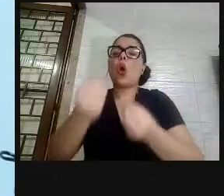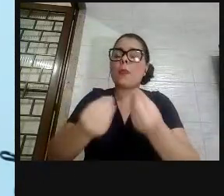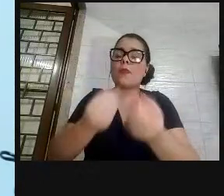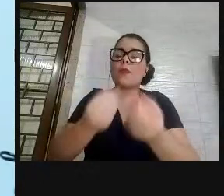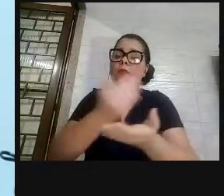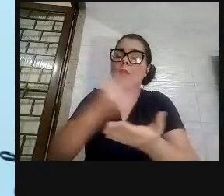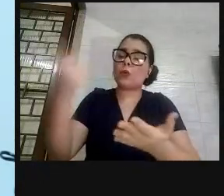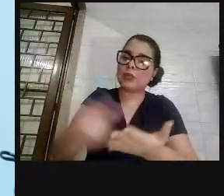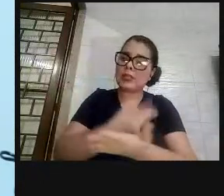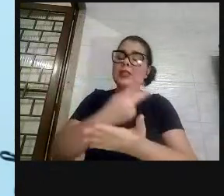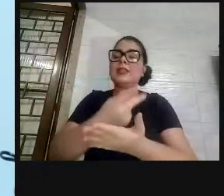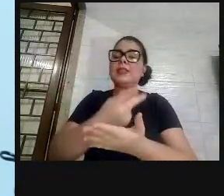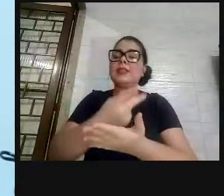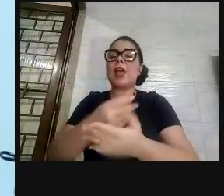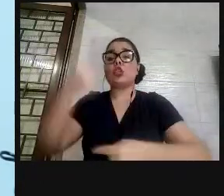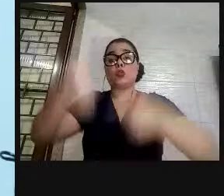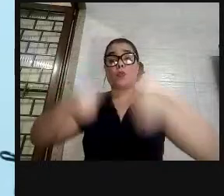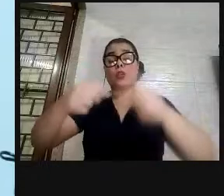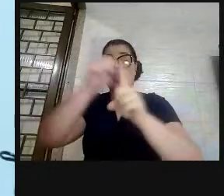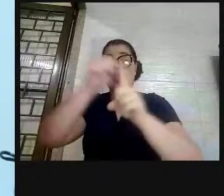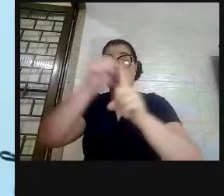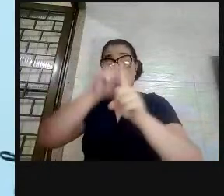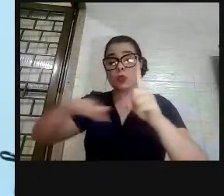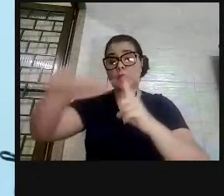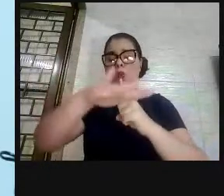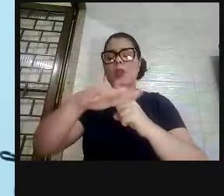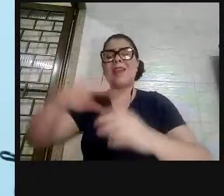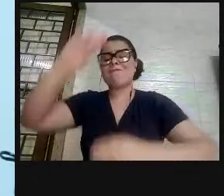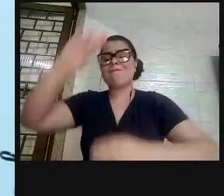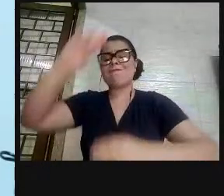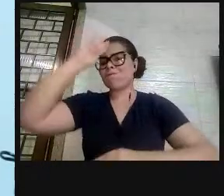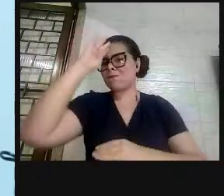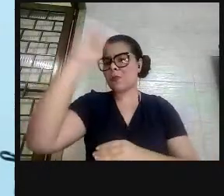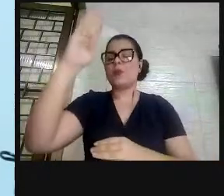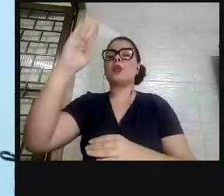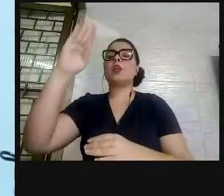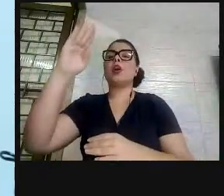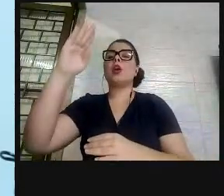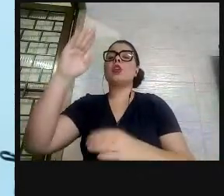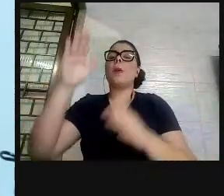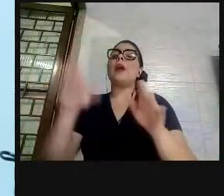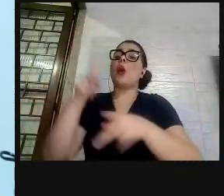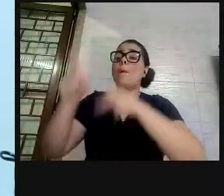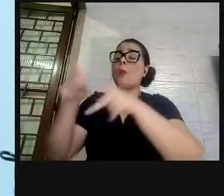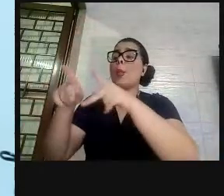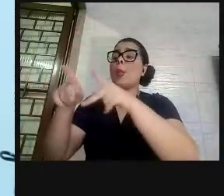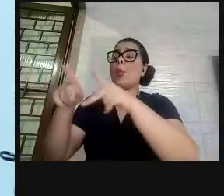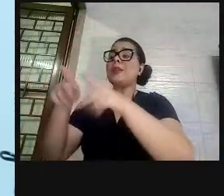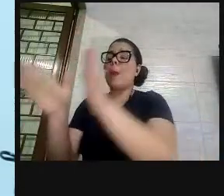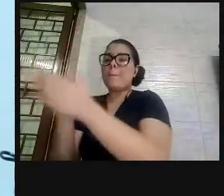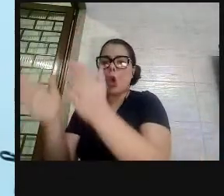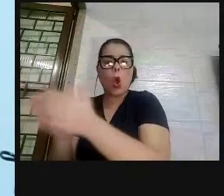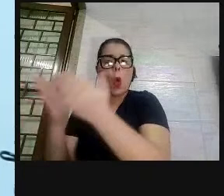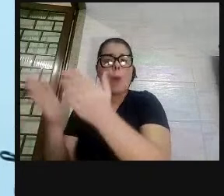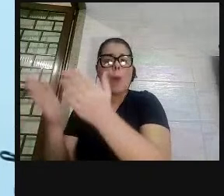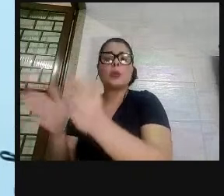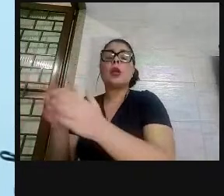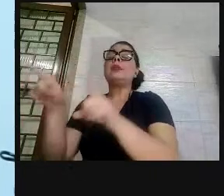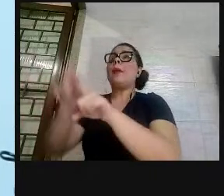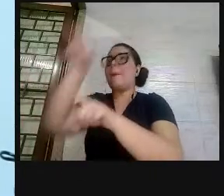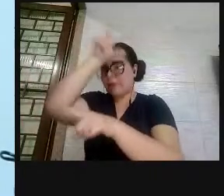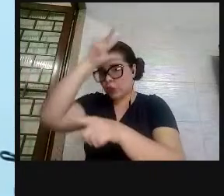para os movimentos sociais, para as populações pobres, para os trabalhadores, para os sindicatos, para as prefeituras.